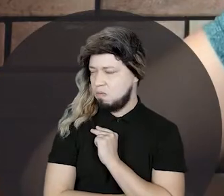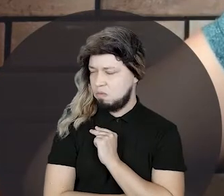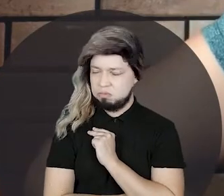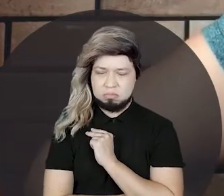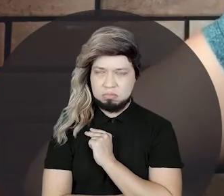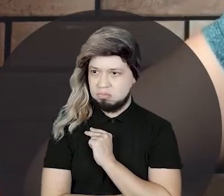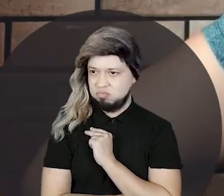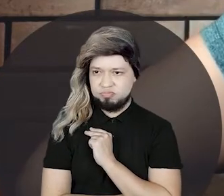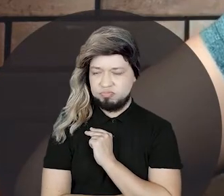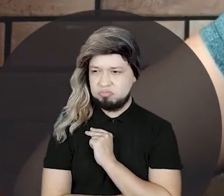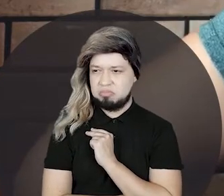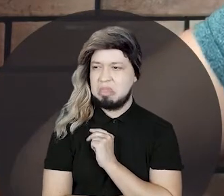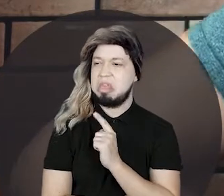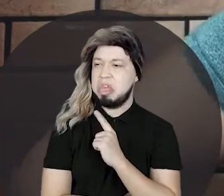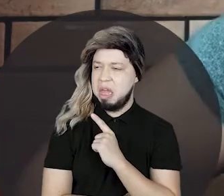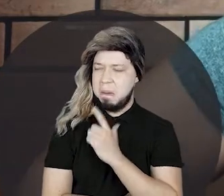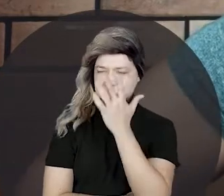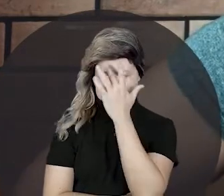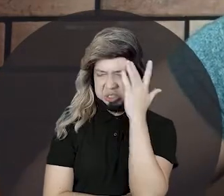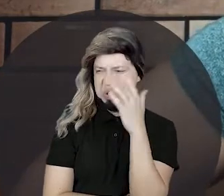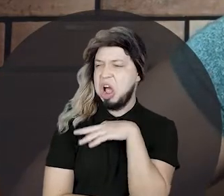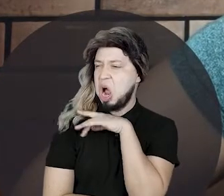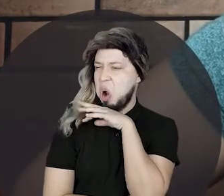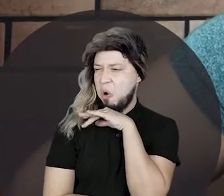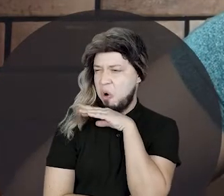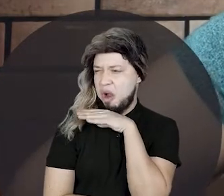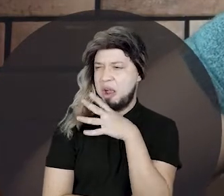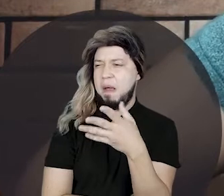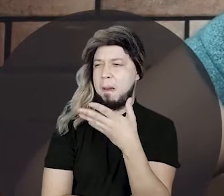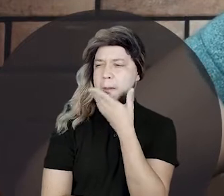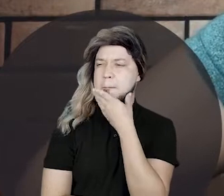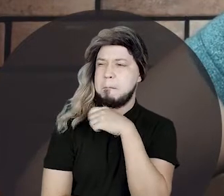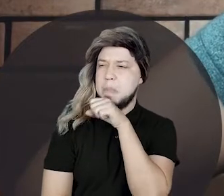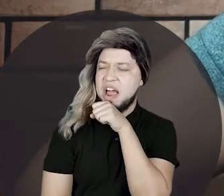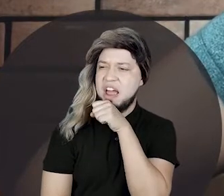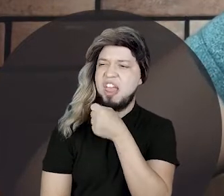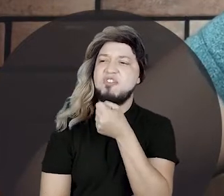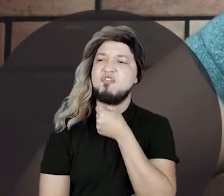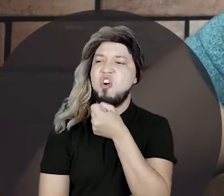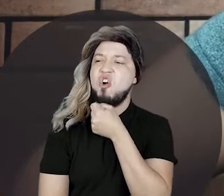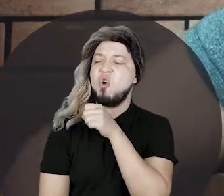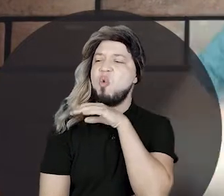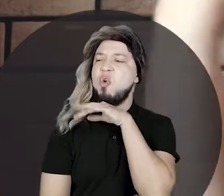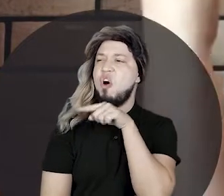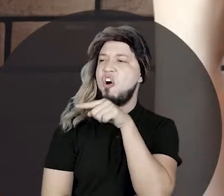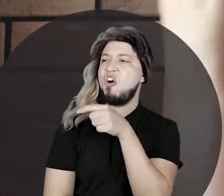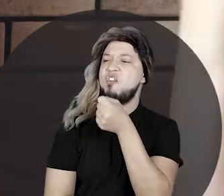e disseram, afi, maria, não. Tem muita gente que é ruim mesmo, né? Tem muito pai, tem muita avô que é